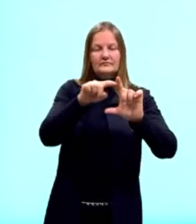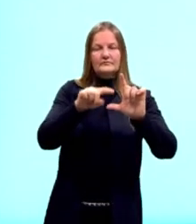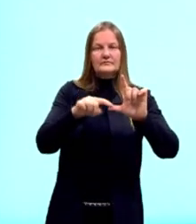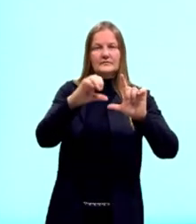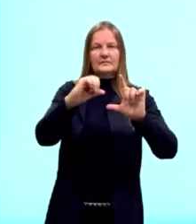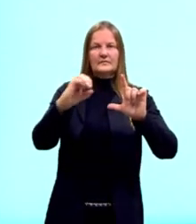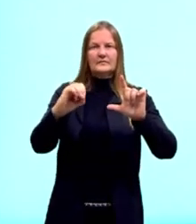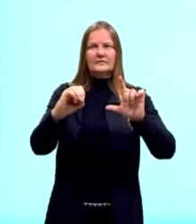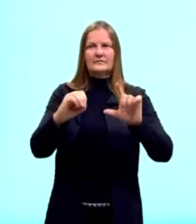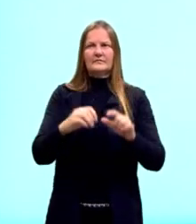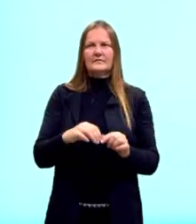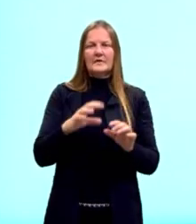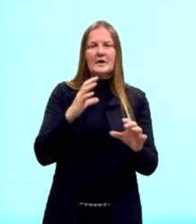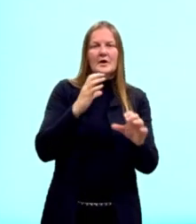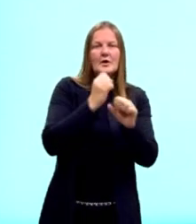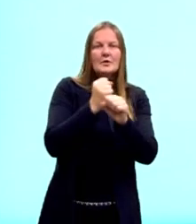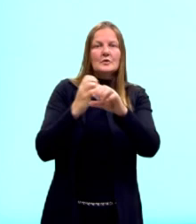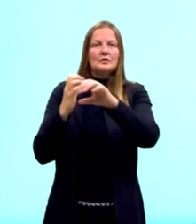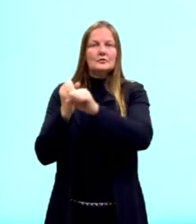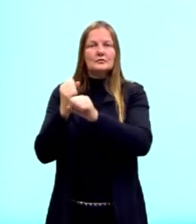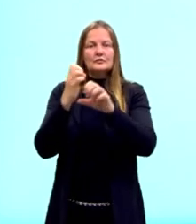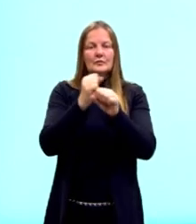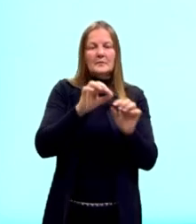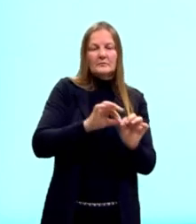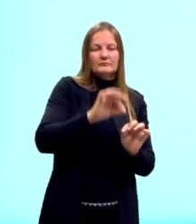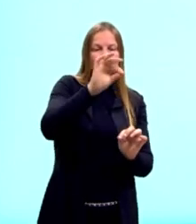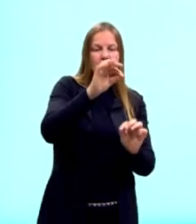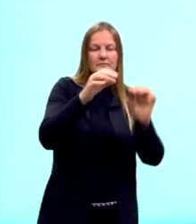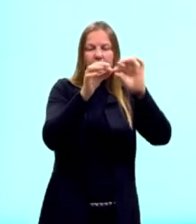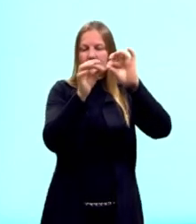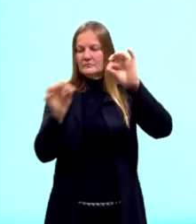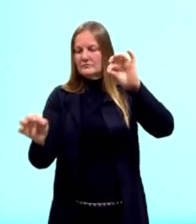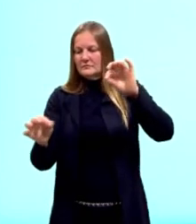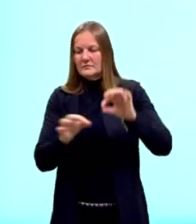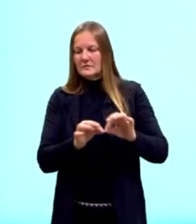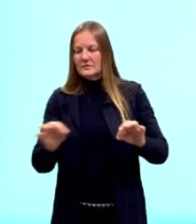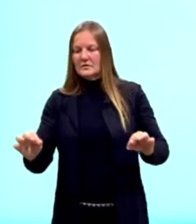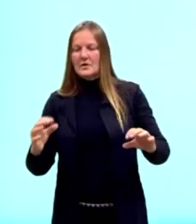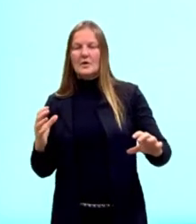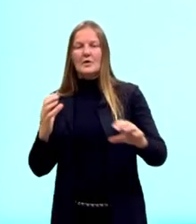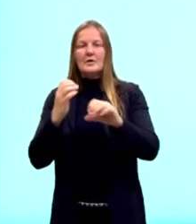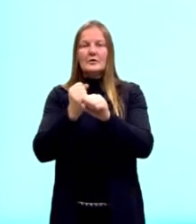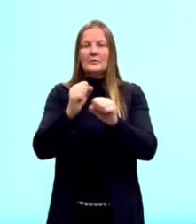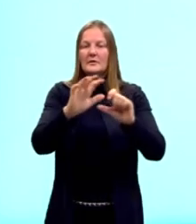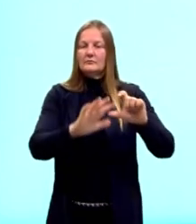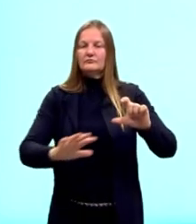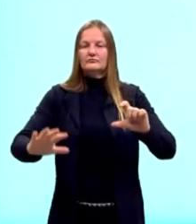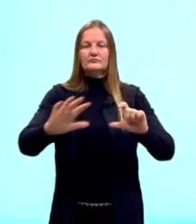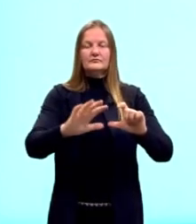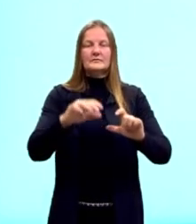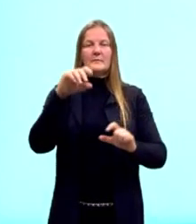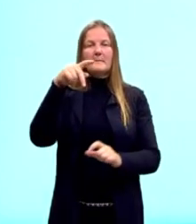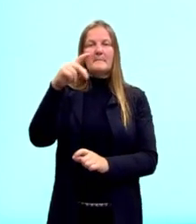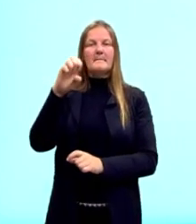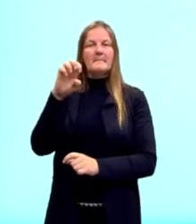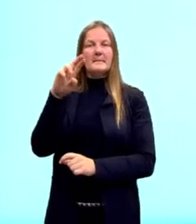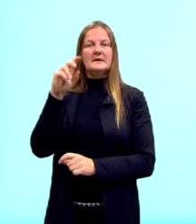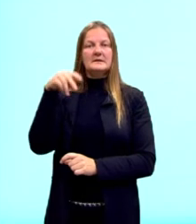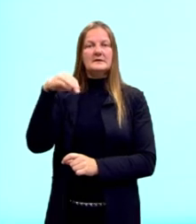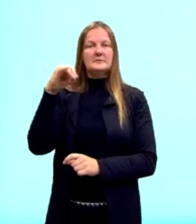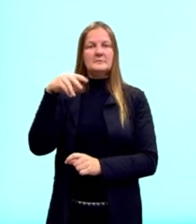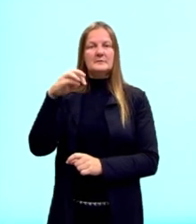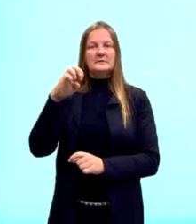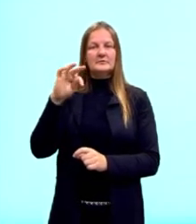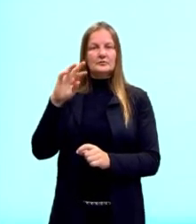perímetro seria a soma do comprimento dos seus lados. Então, no triângulo retângulo, o perímetro seria o